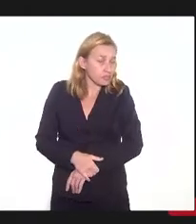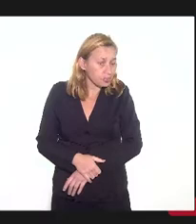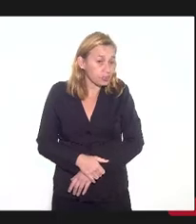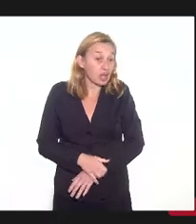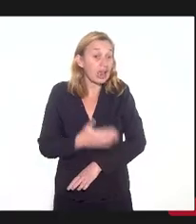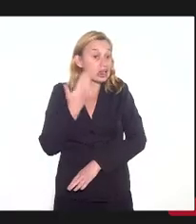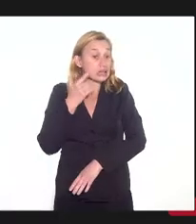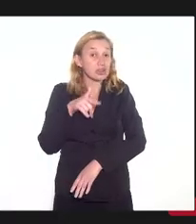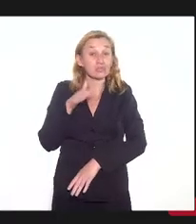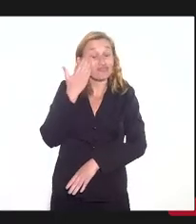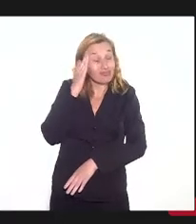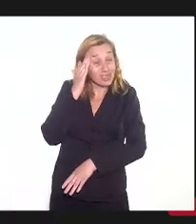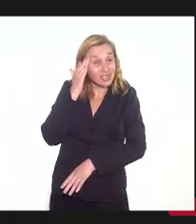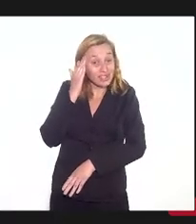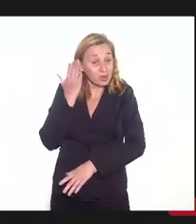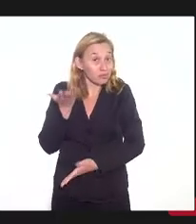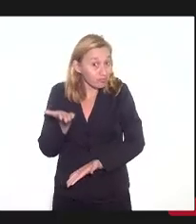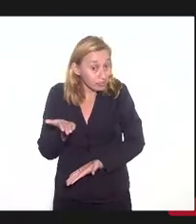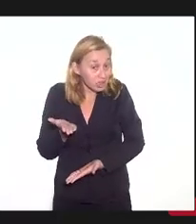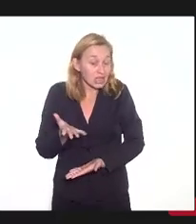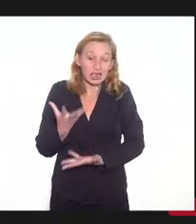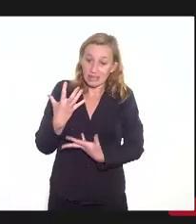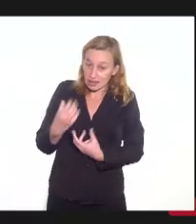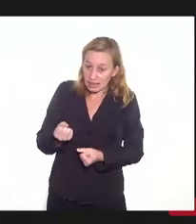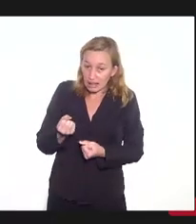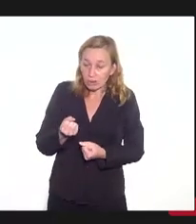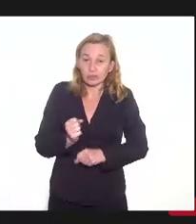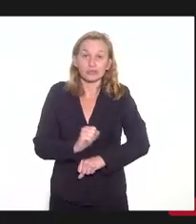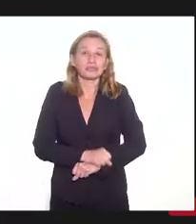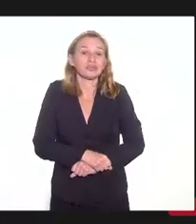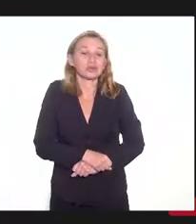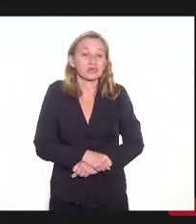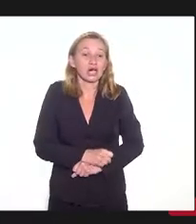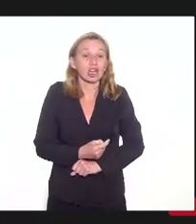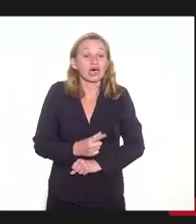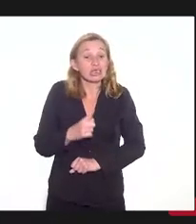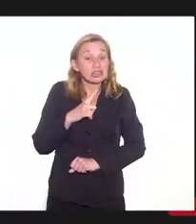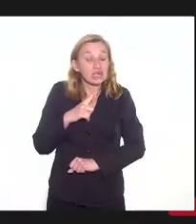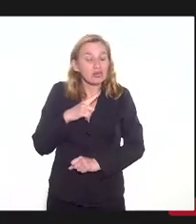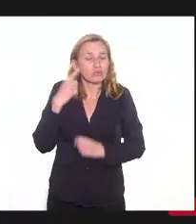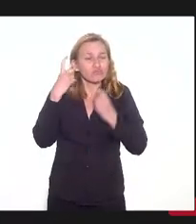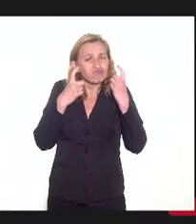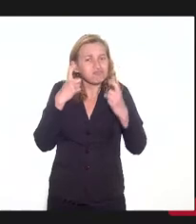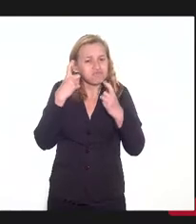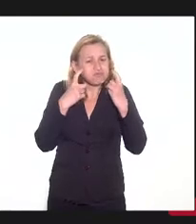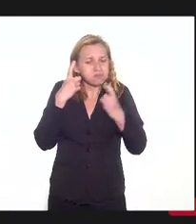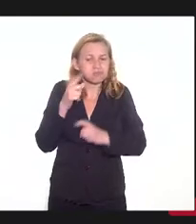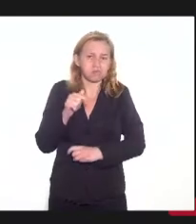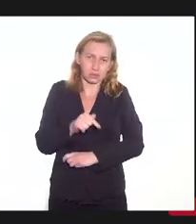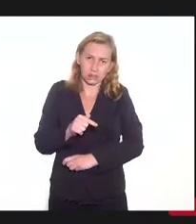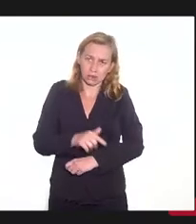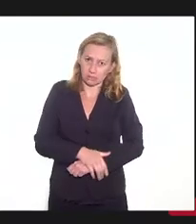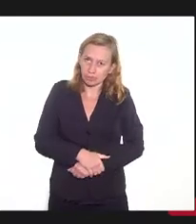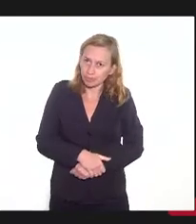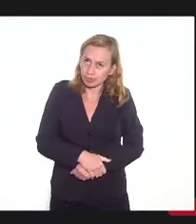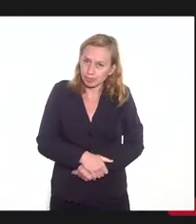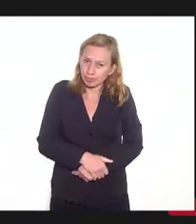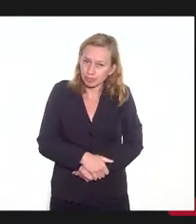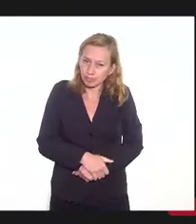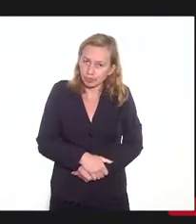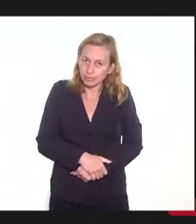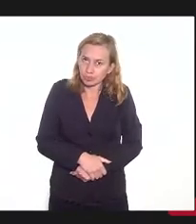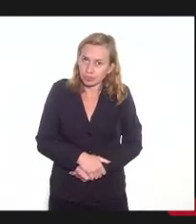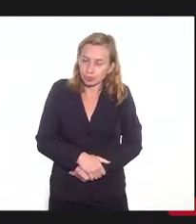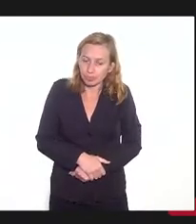compreendendo dessa forma e aceitaram. Nós temos uma preocupação aqui, é